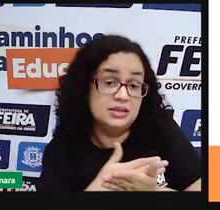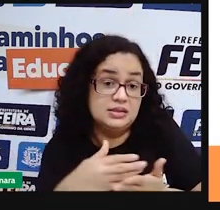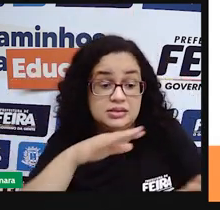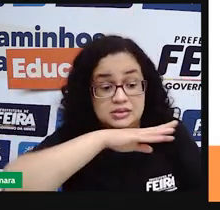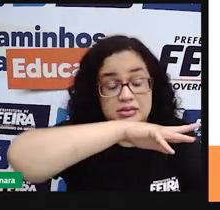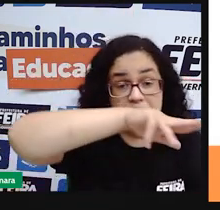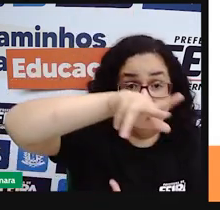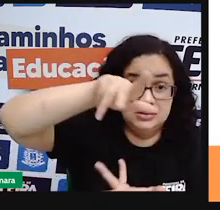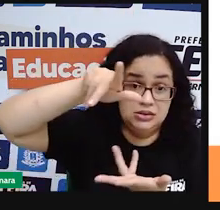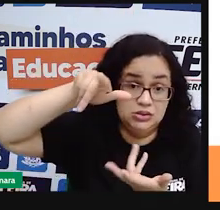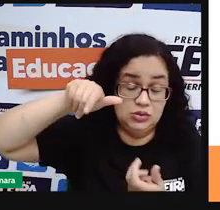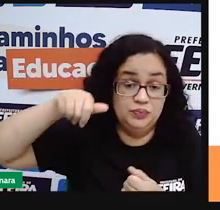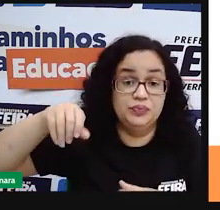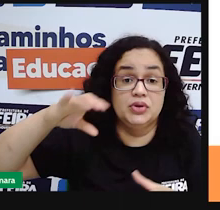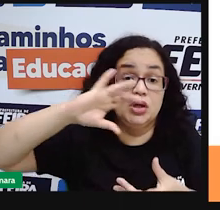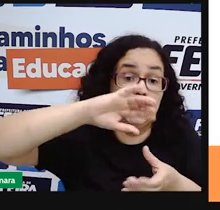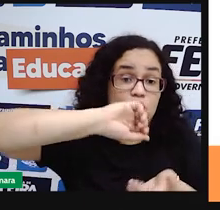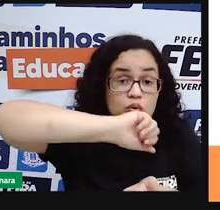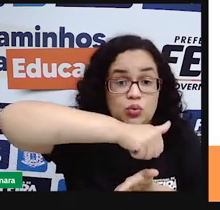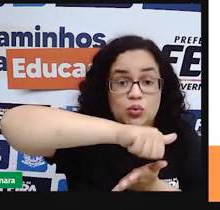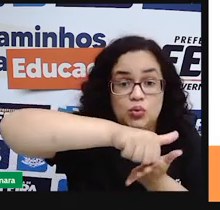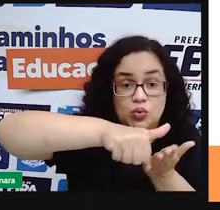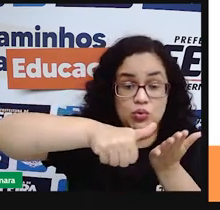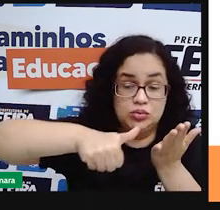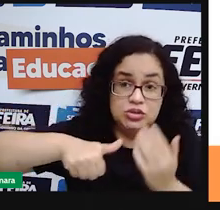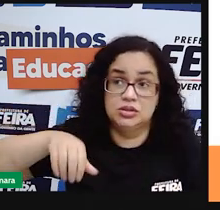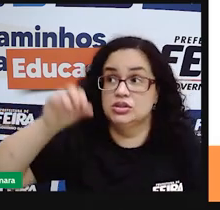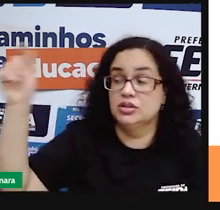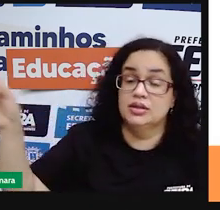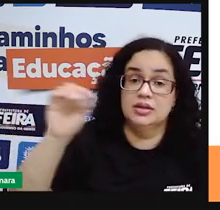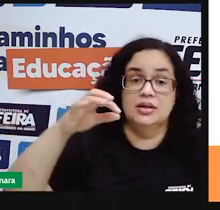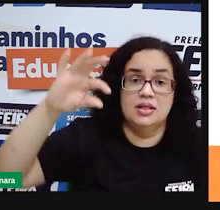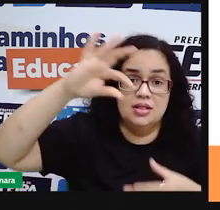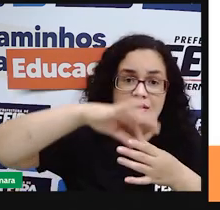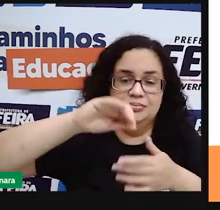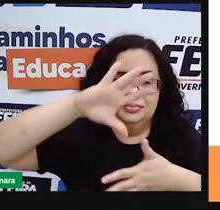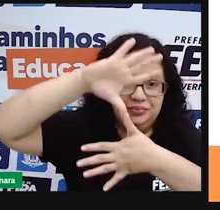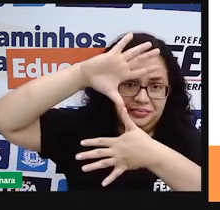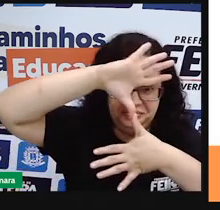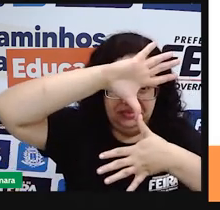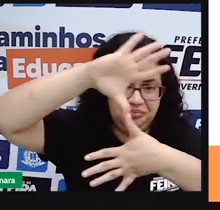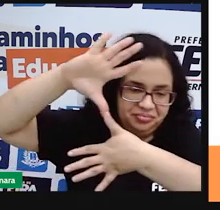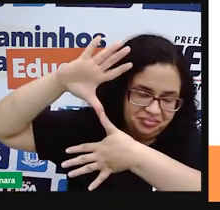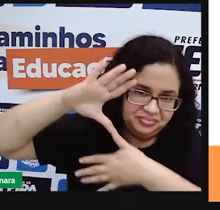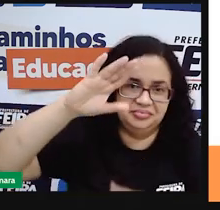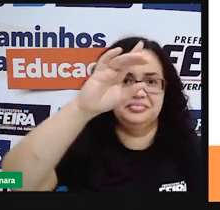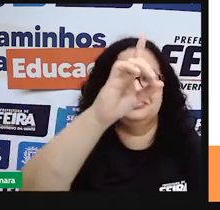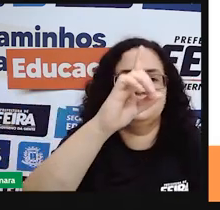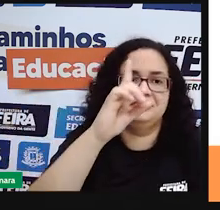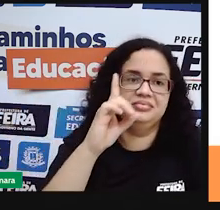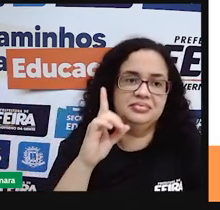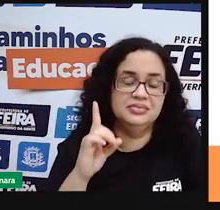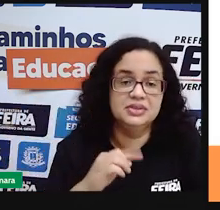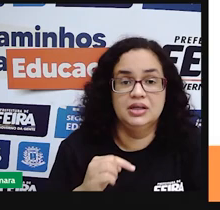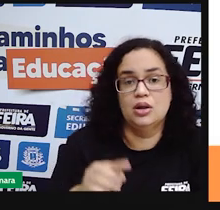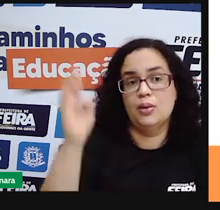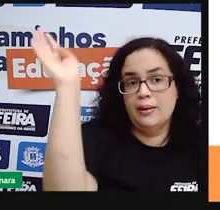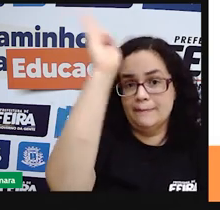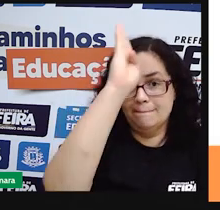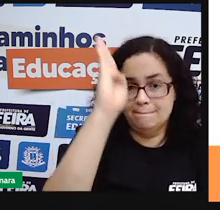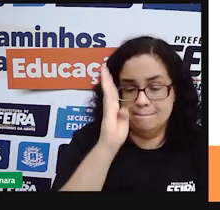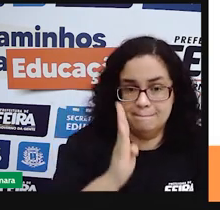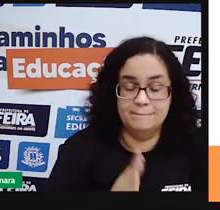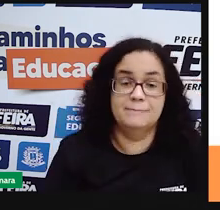continente americano antes da invasão europeia. E aí existiam aí os indígenas tanto aqui no Brasil quanto também nos